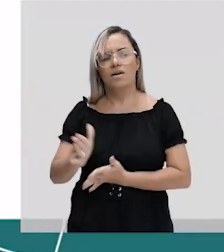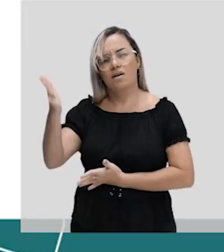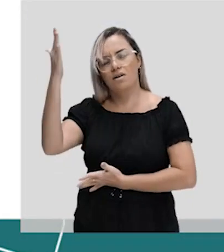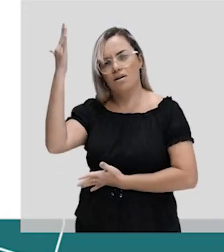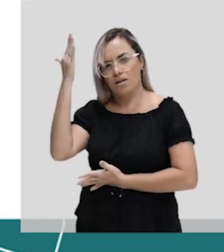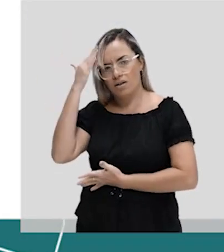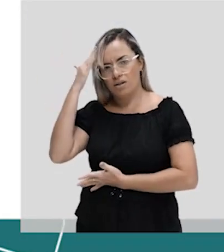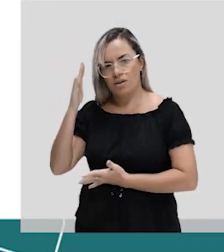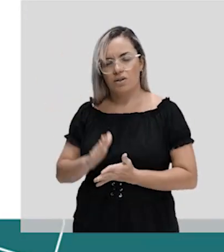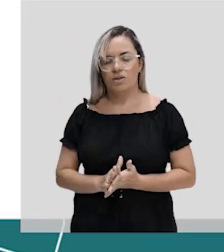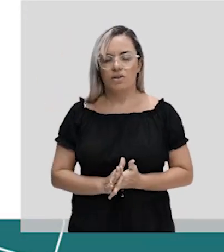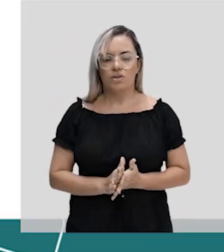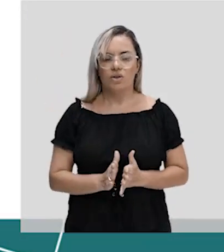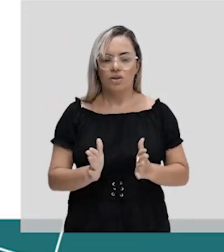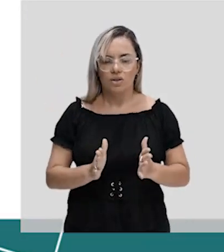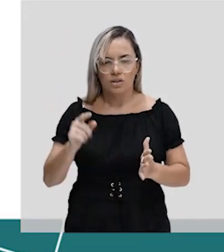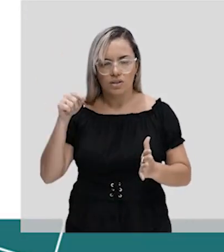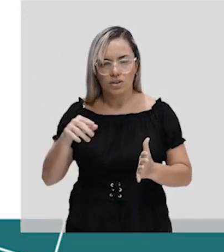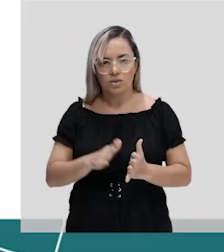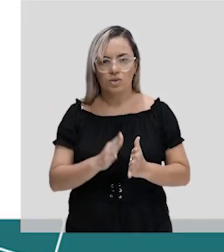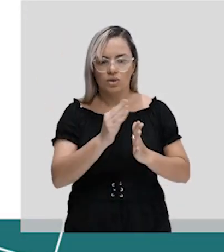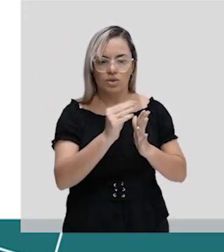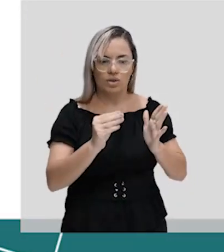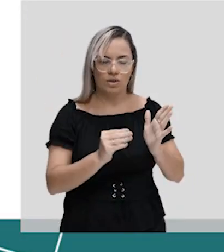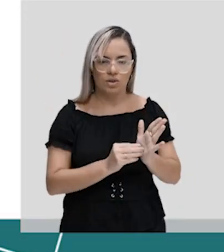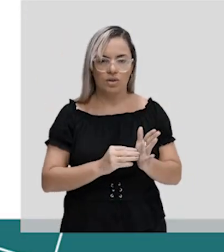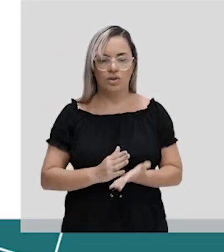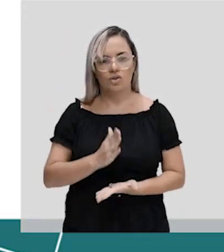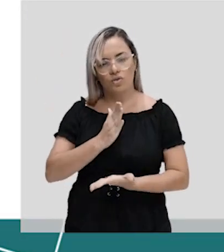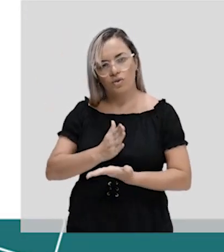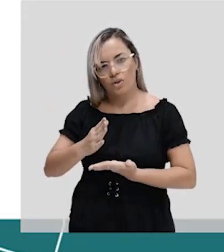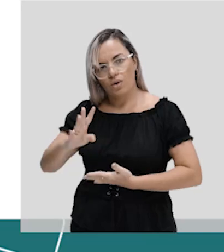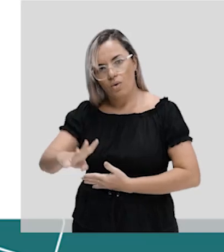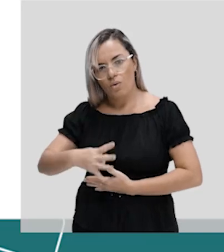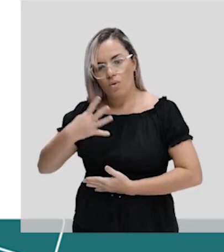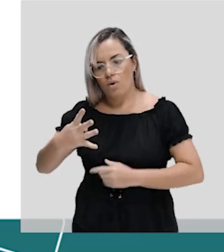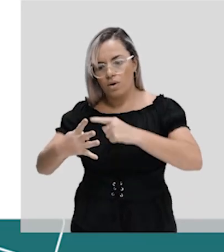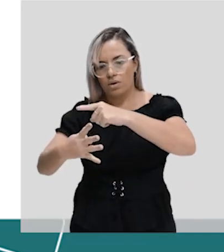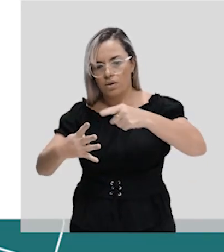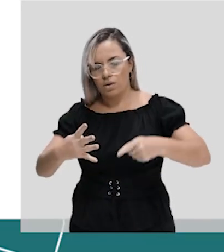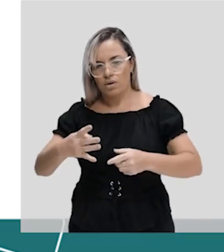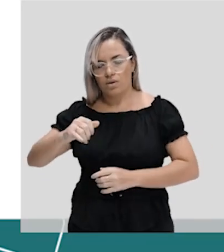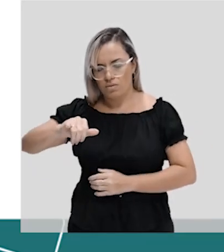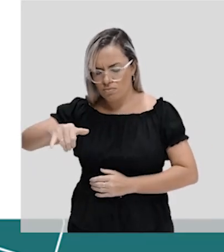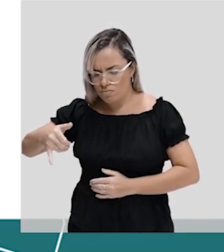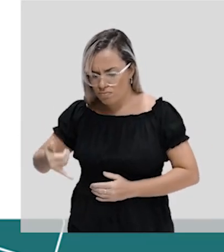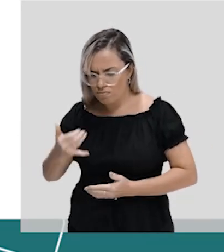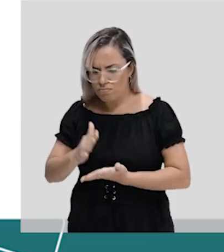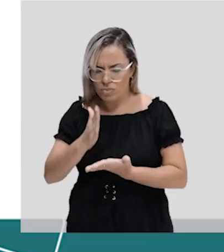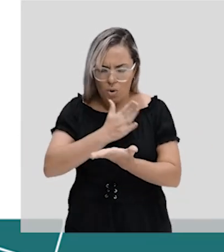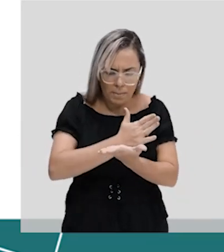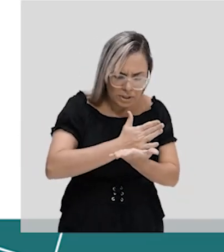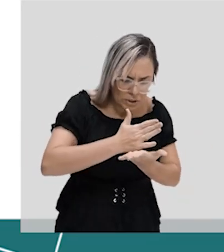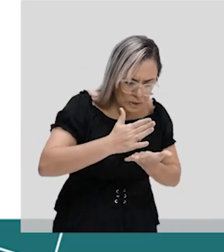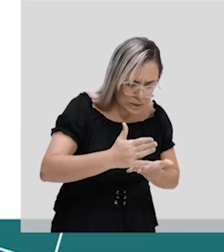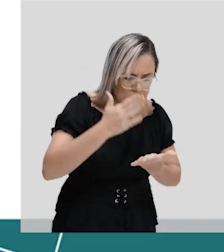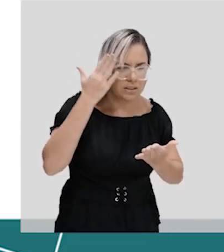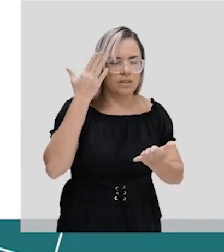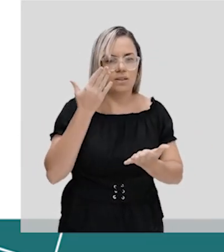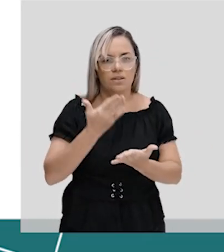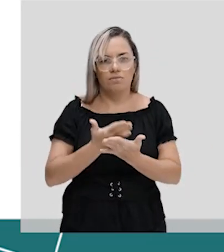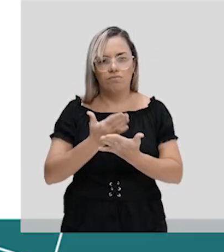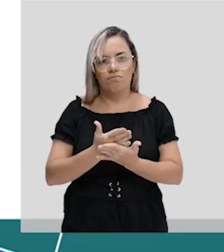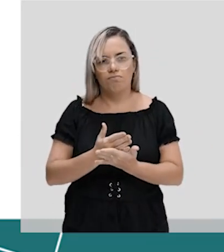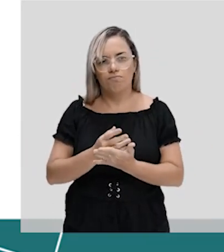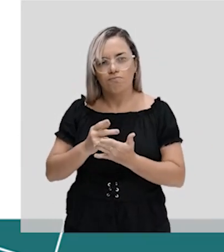parte do conteúdo, eu dividi a aula em quatro tópicos. Então faz o seguinte, aproveita que está no comecinho da aula e já vai lá